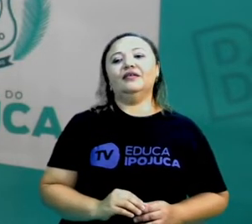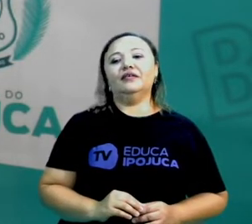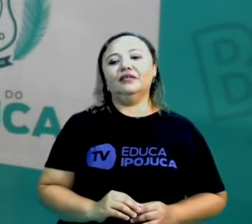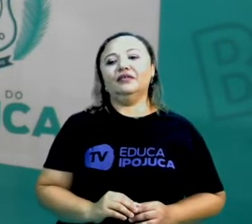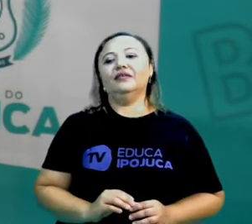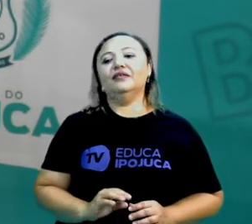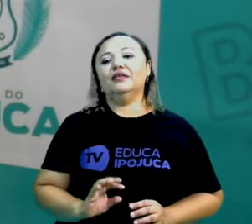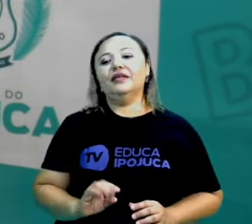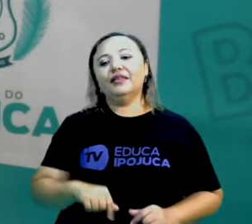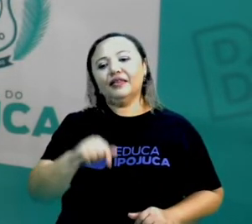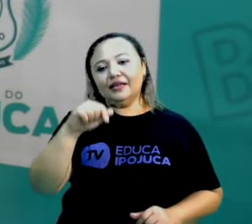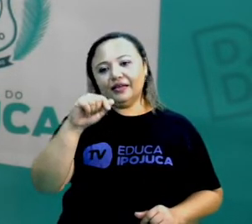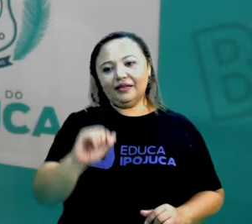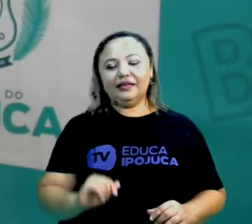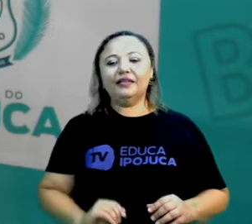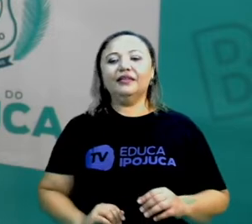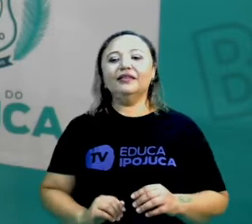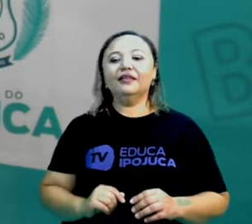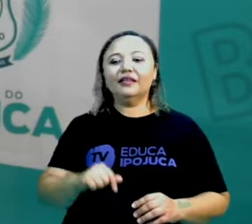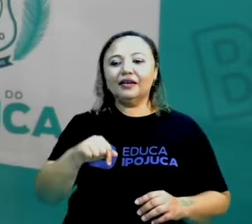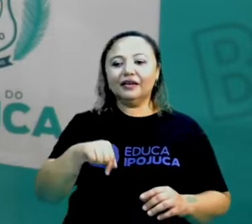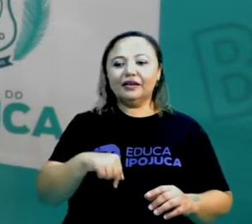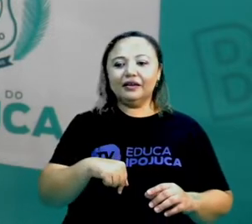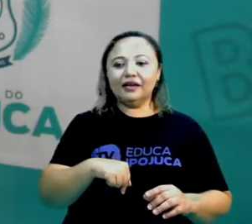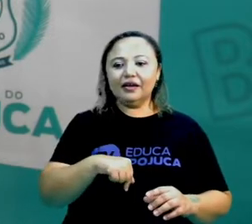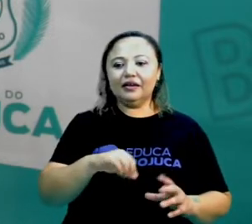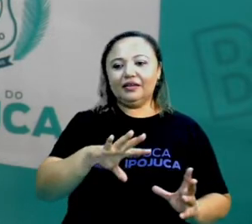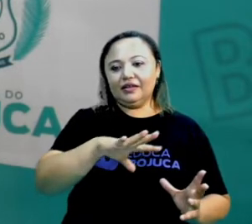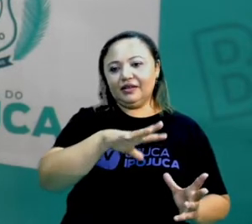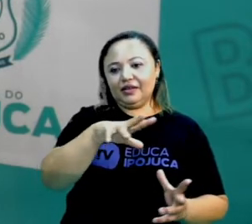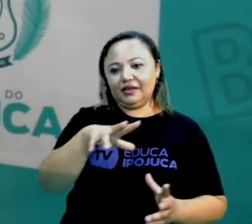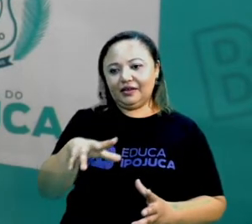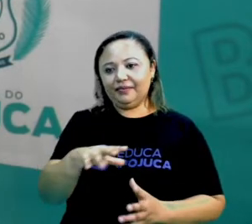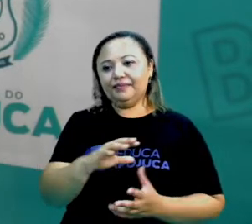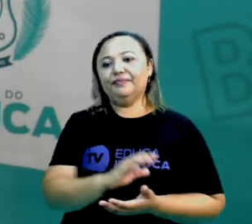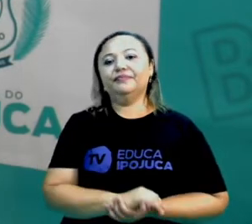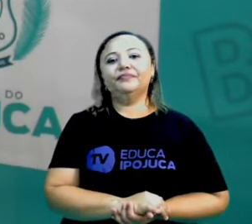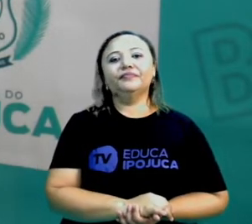ecossistemas existentes no globo terrestre.